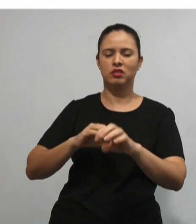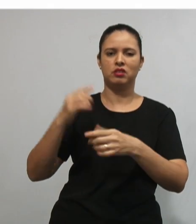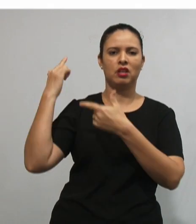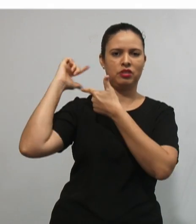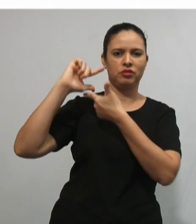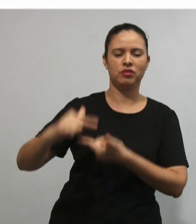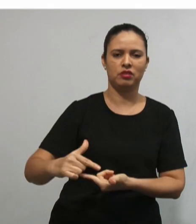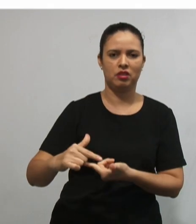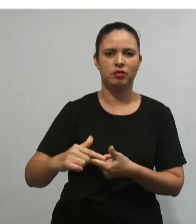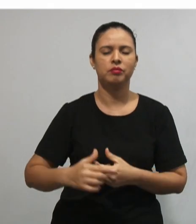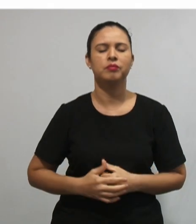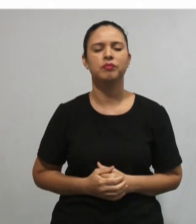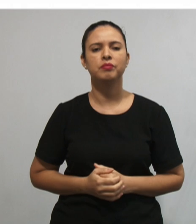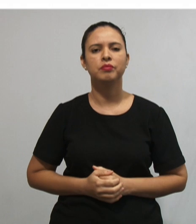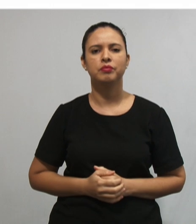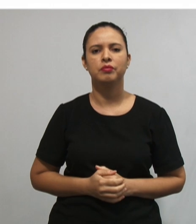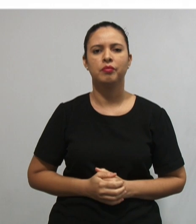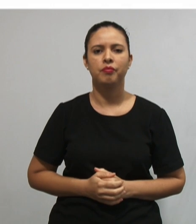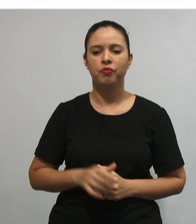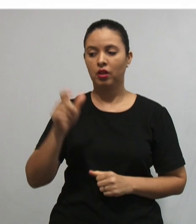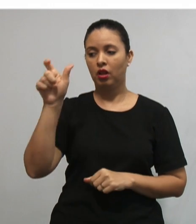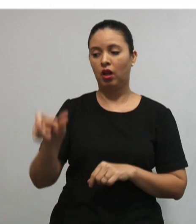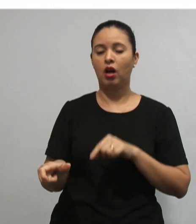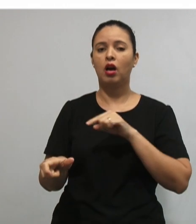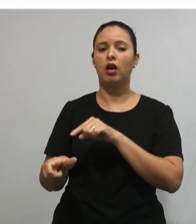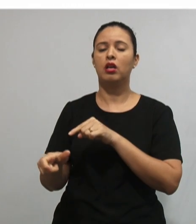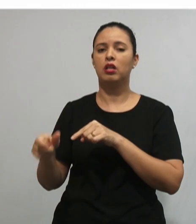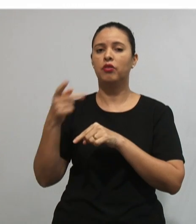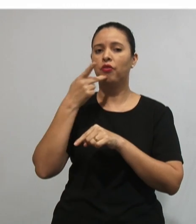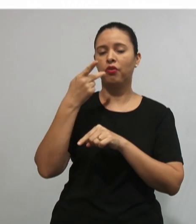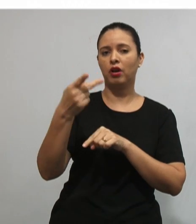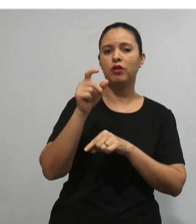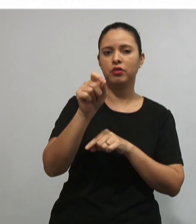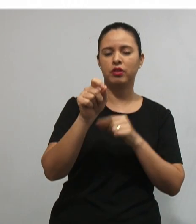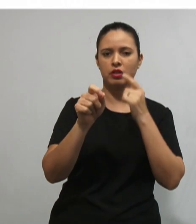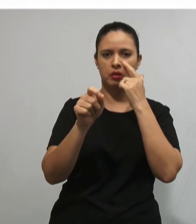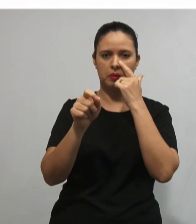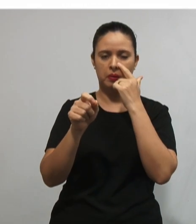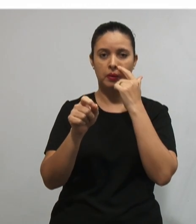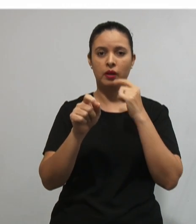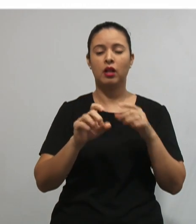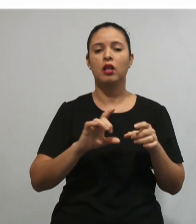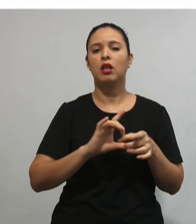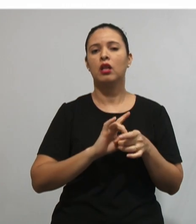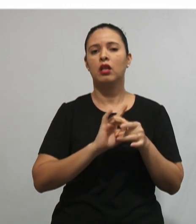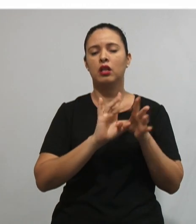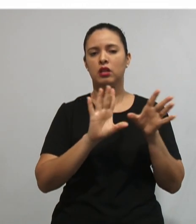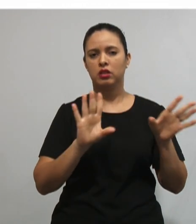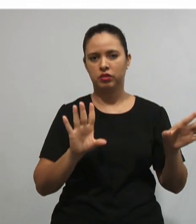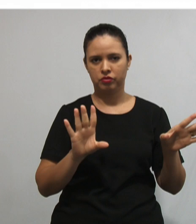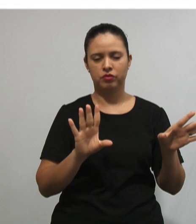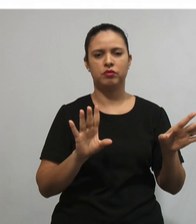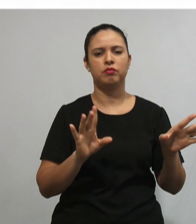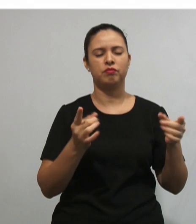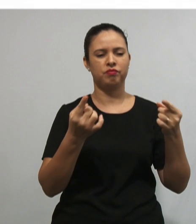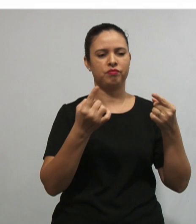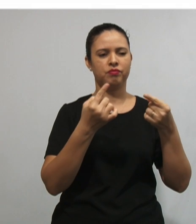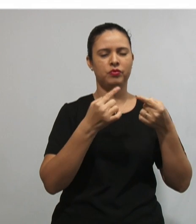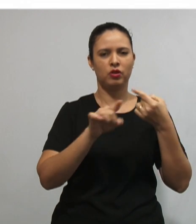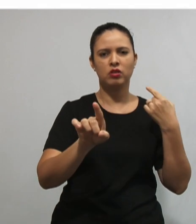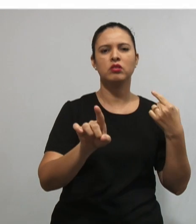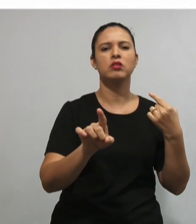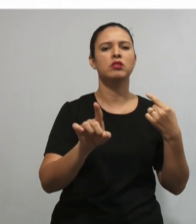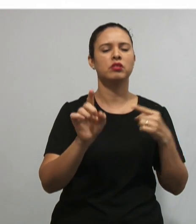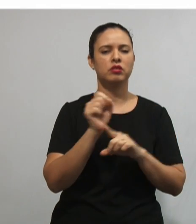nesse sistema democrático, segundo o Frenet, seria livre de contradições sociais. Porque o Frenet considerava a escola